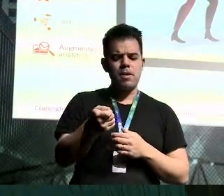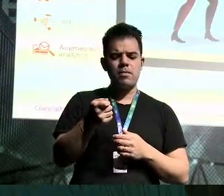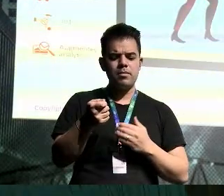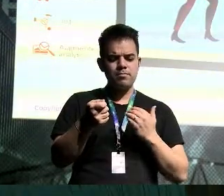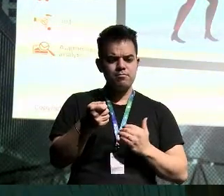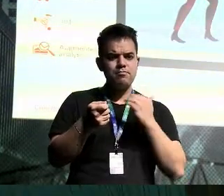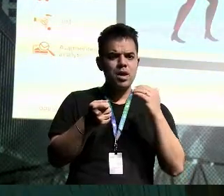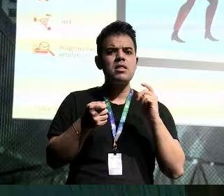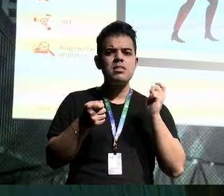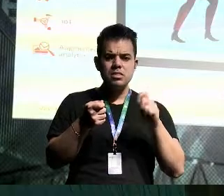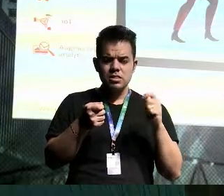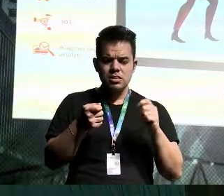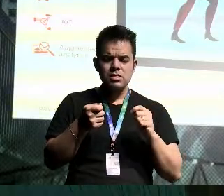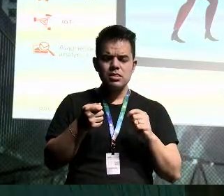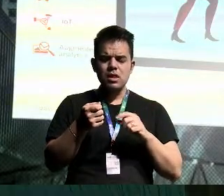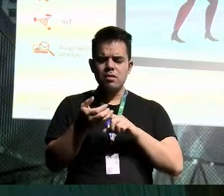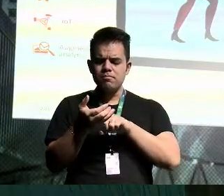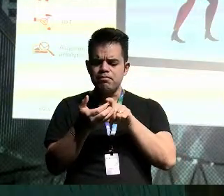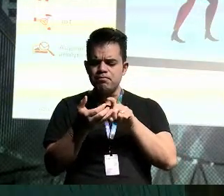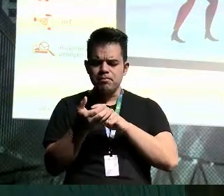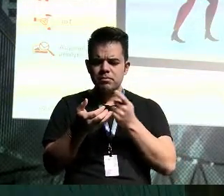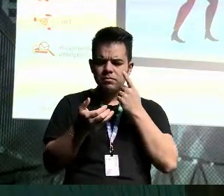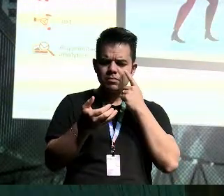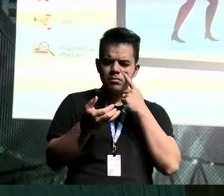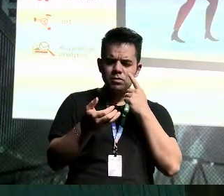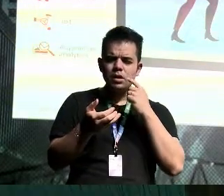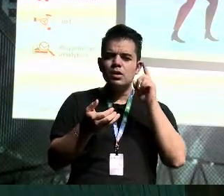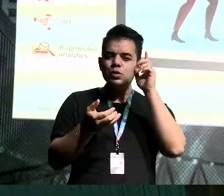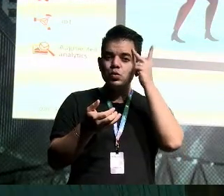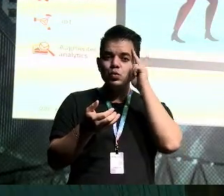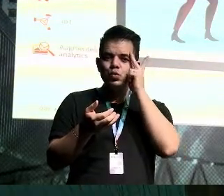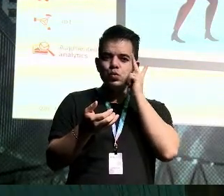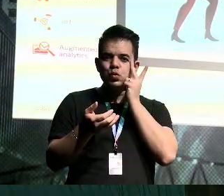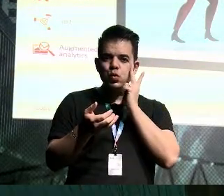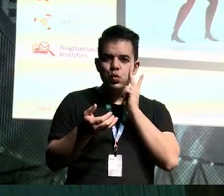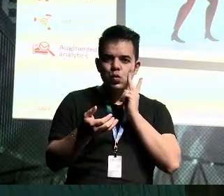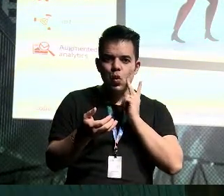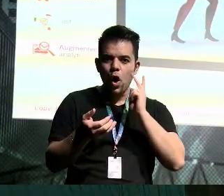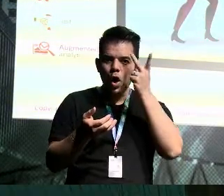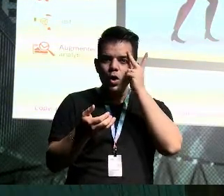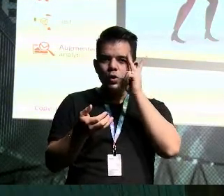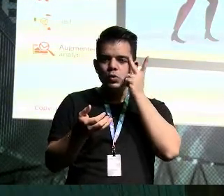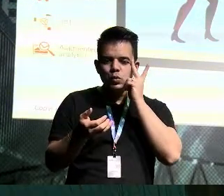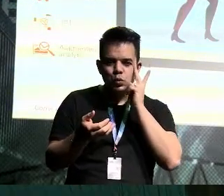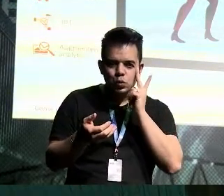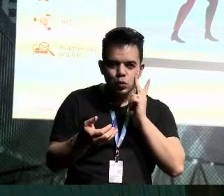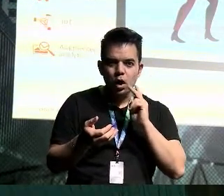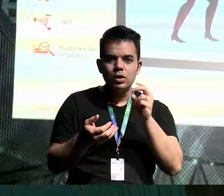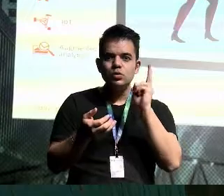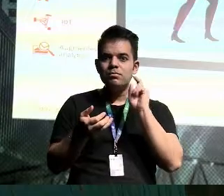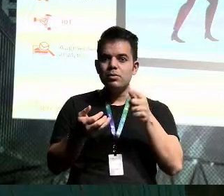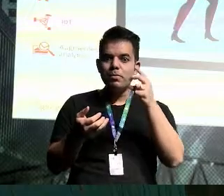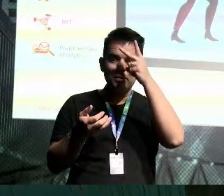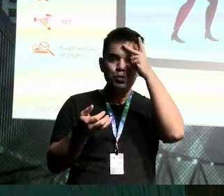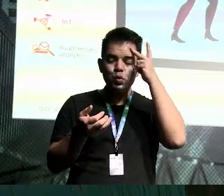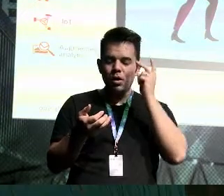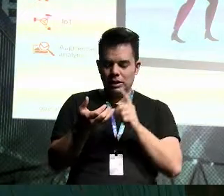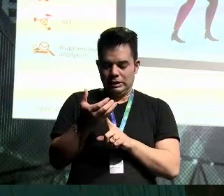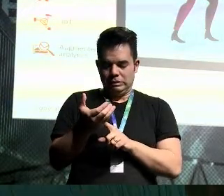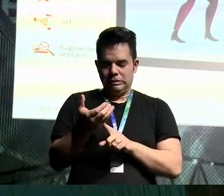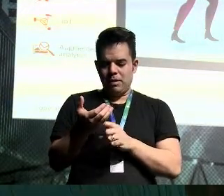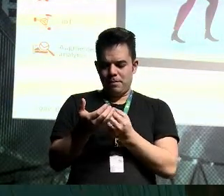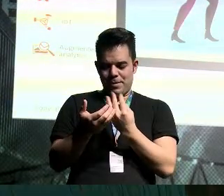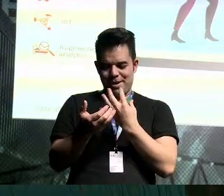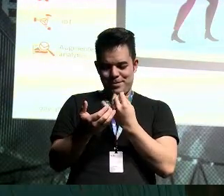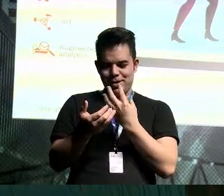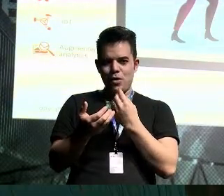ele poderia estar medindo a minha sudorose aqui, eu estou nervoso falando com vocês, imagina, duas mil pessoas, quem não estaria? Ou ele poderia